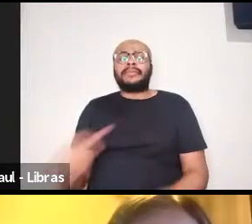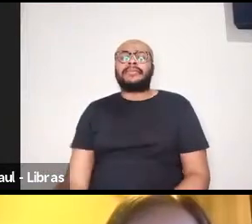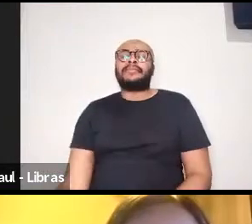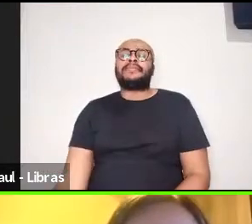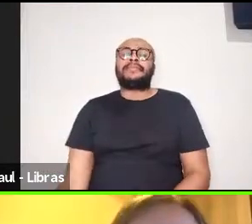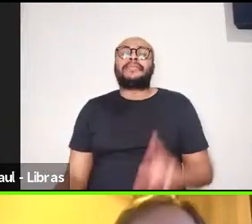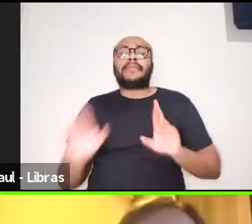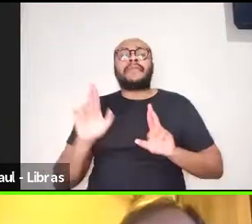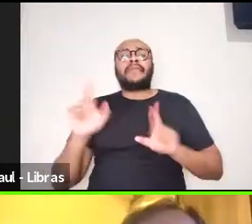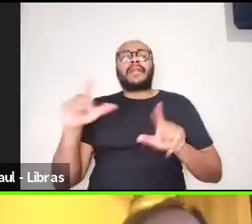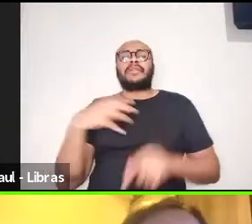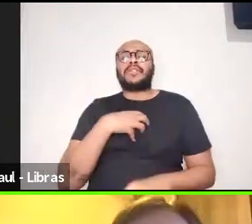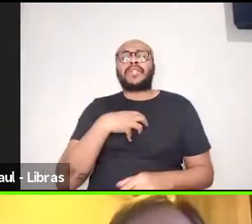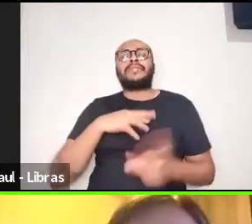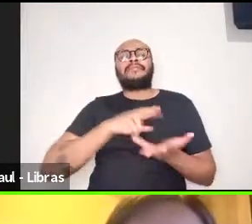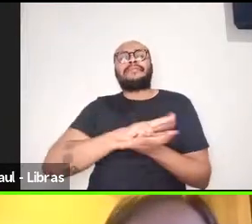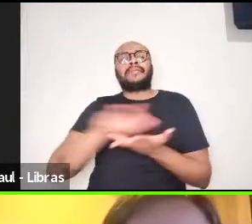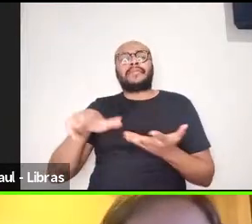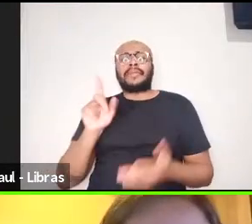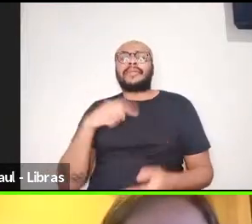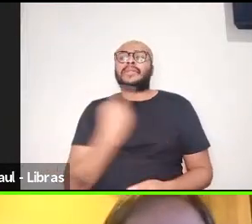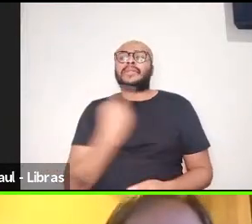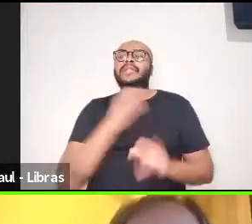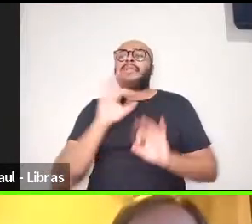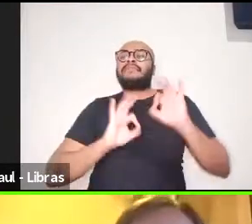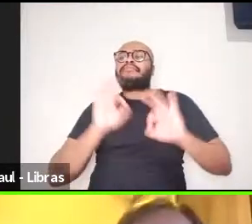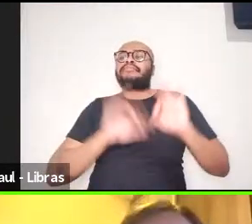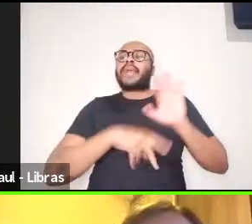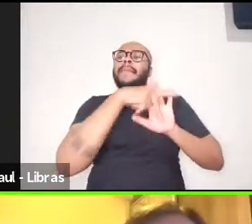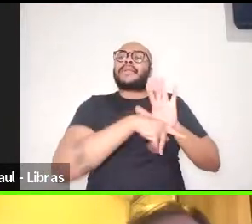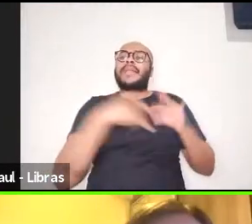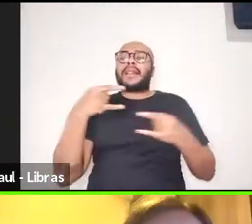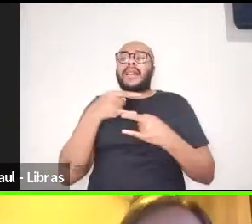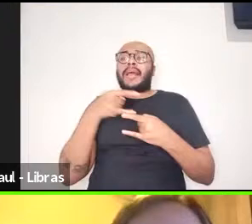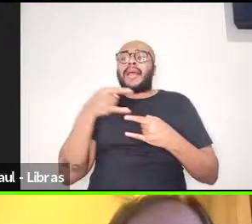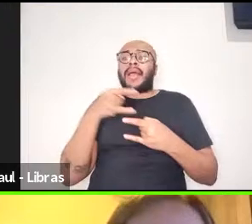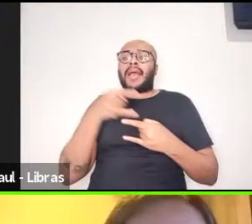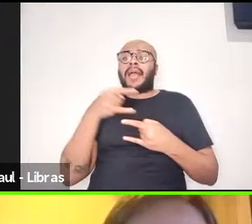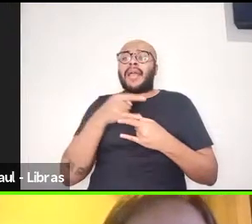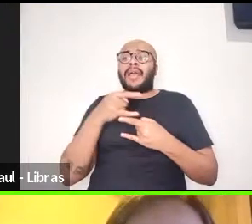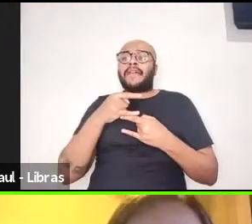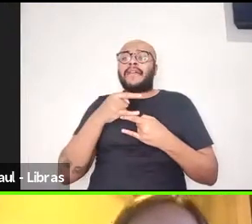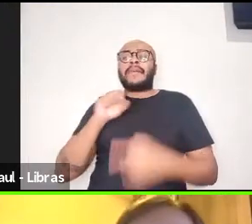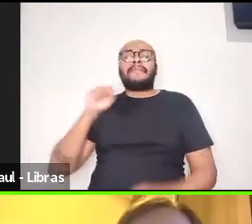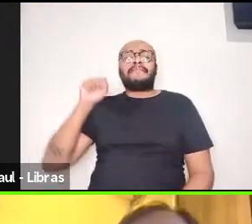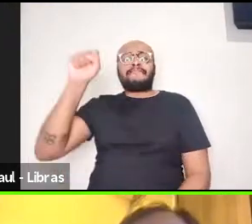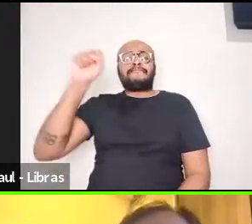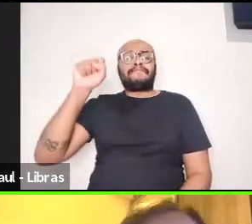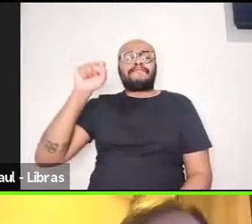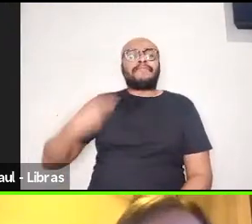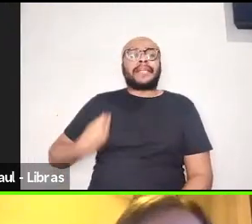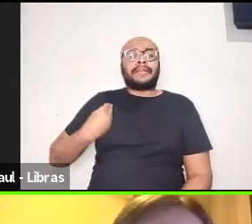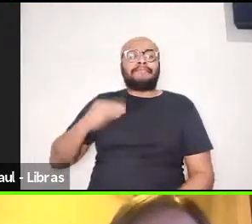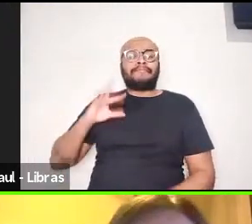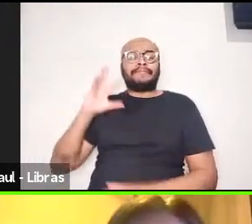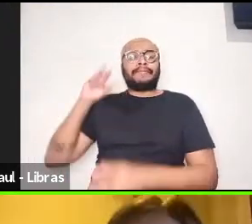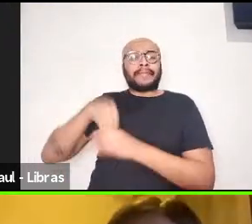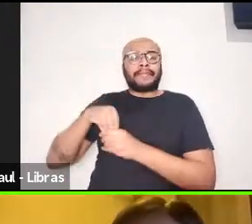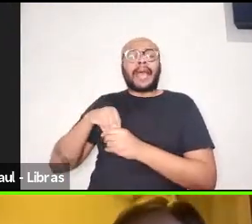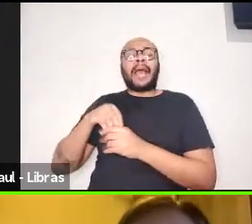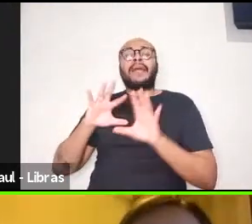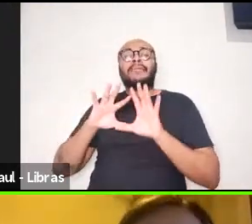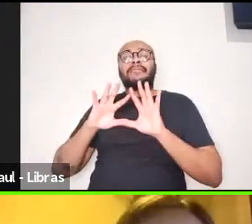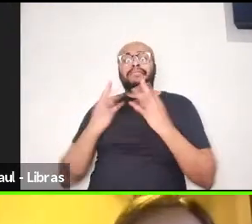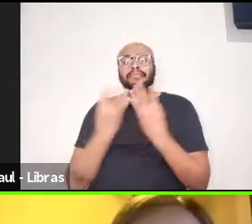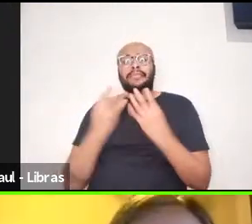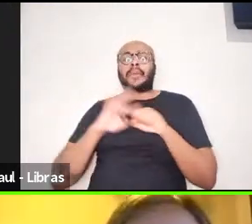diferentes modos, o nosso projeto Live, Zampede Presente na Quarentena, foi um desses caminhos, e o minicurso aqui